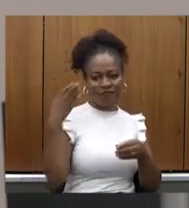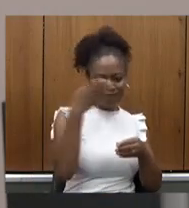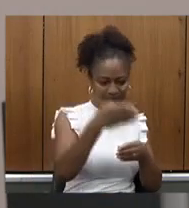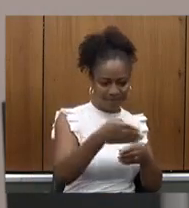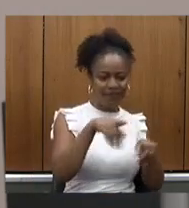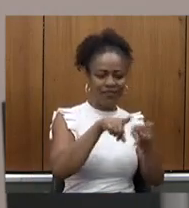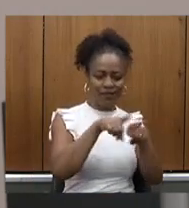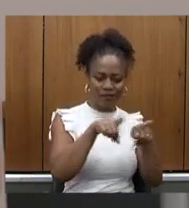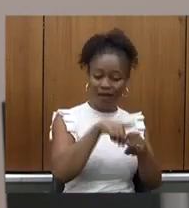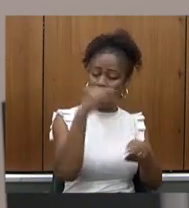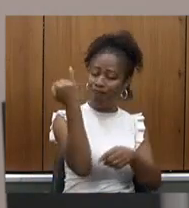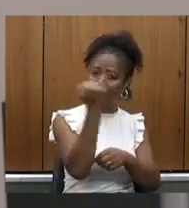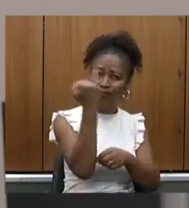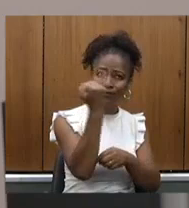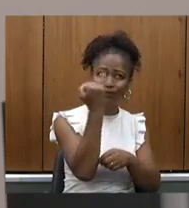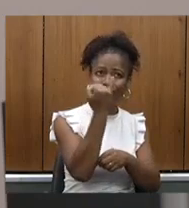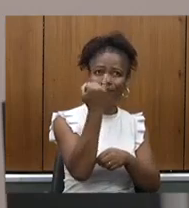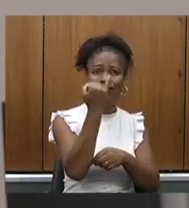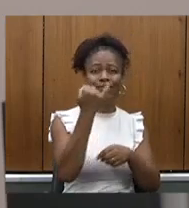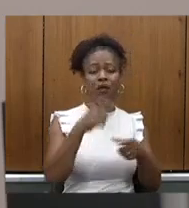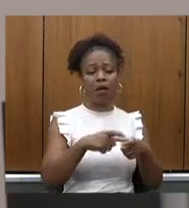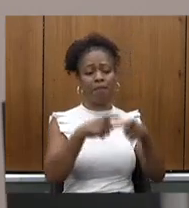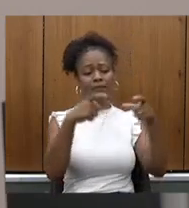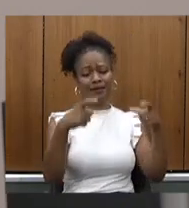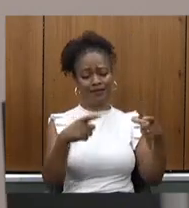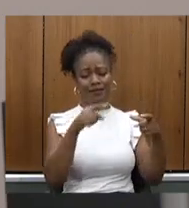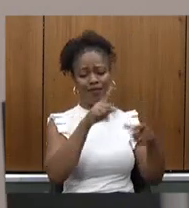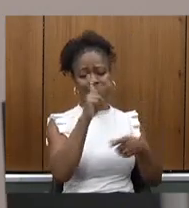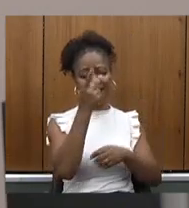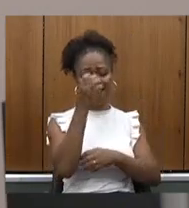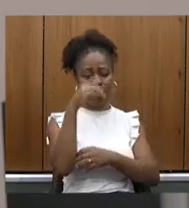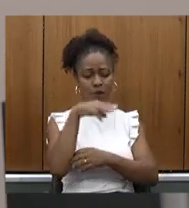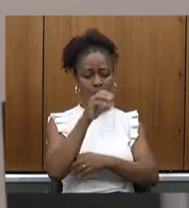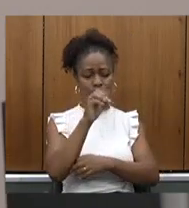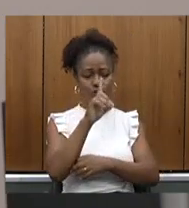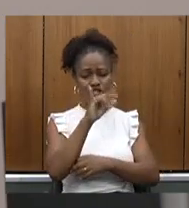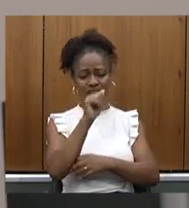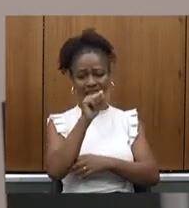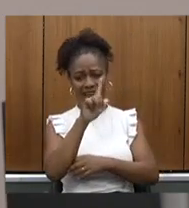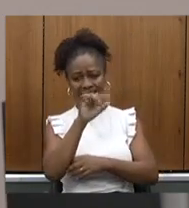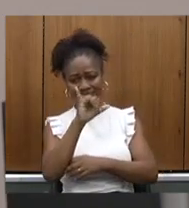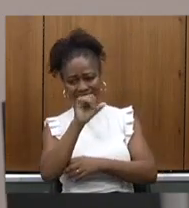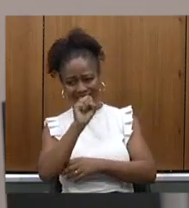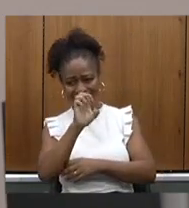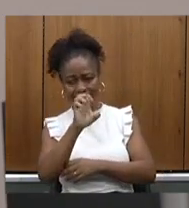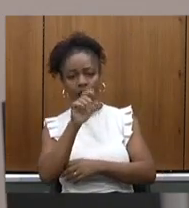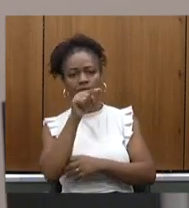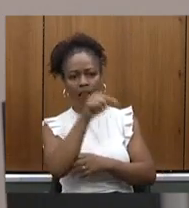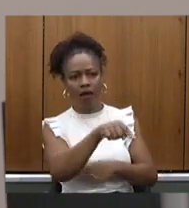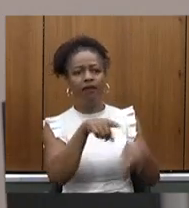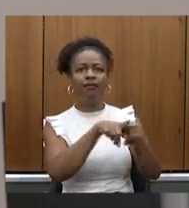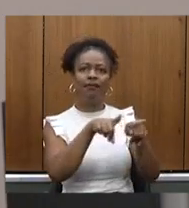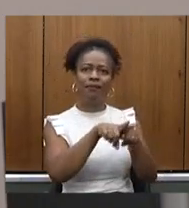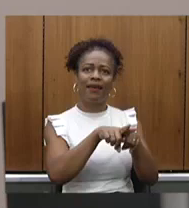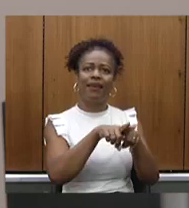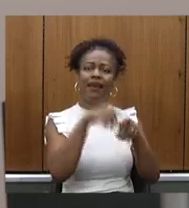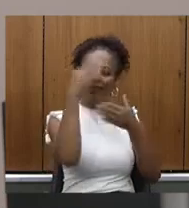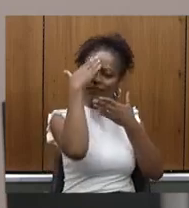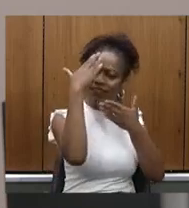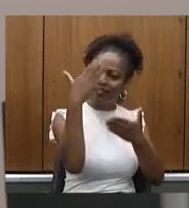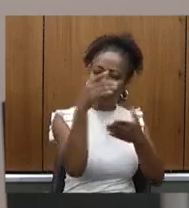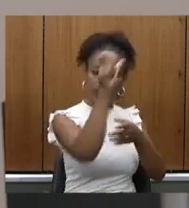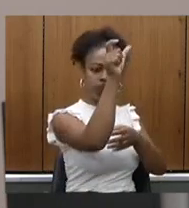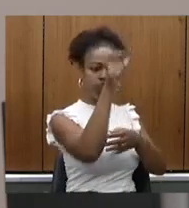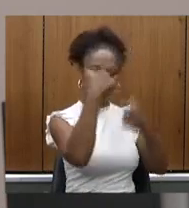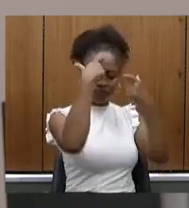importantíssimo também a ampliação da Imodiados na nossa região mas enfim agradecer agradecer toda a sua equipe pela postura pelo posicionamento e